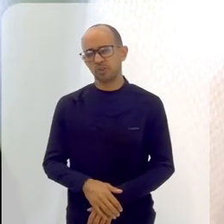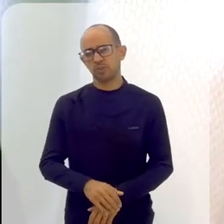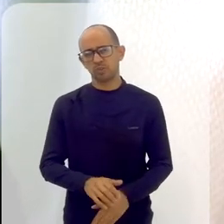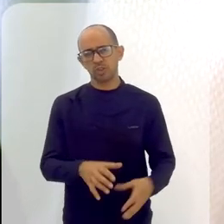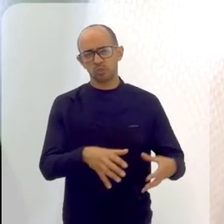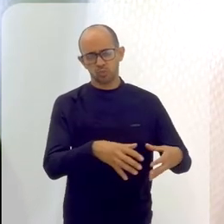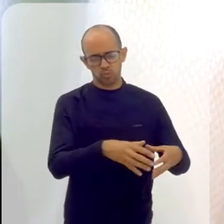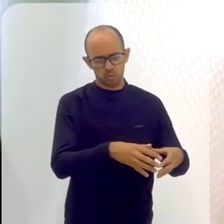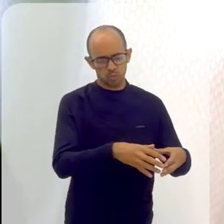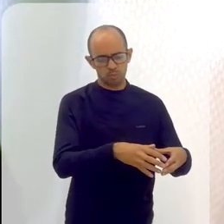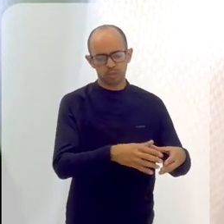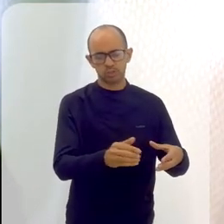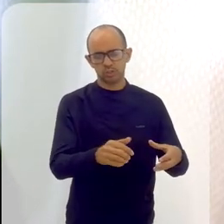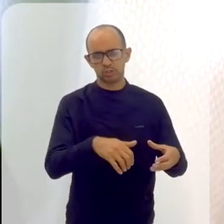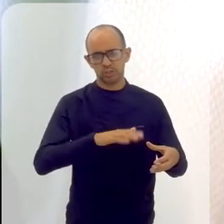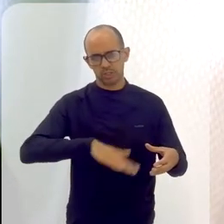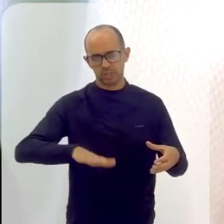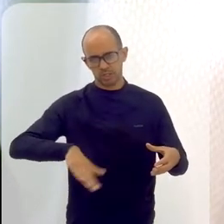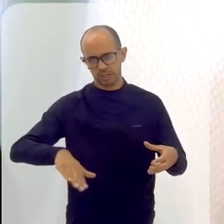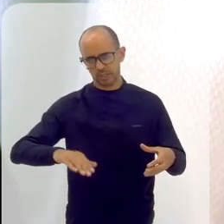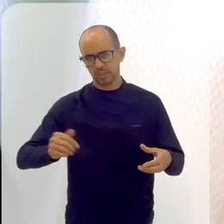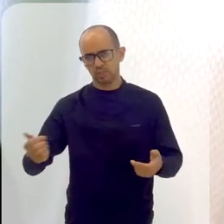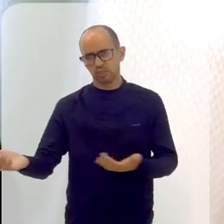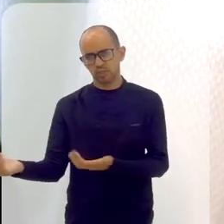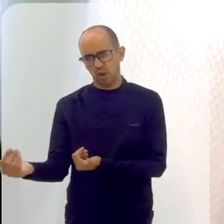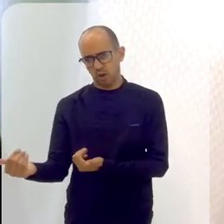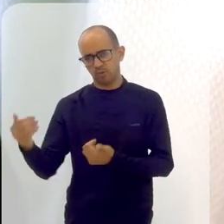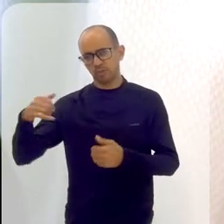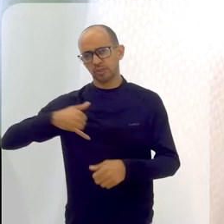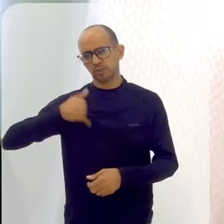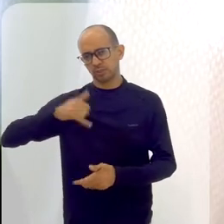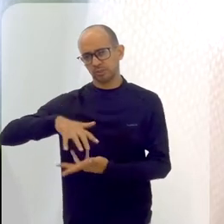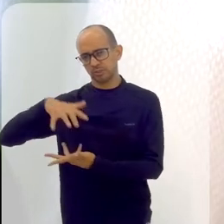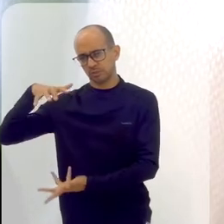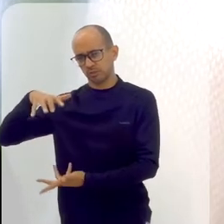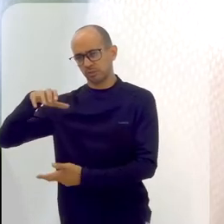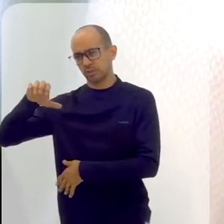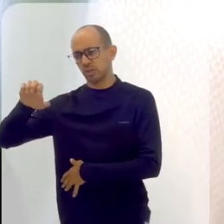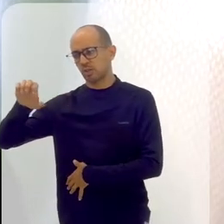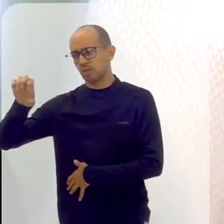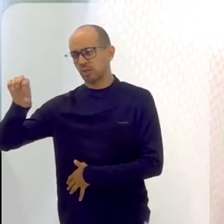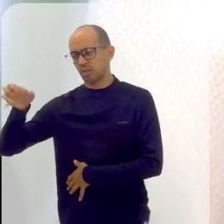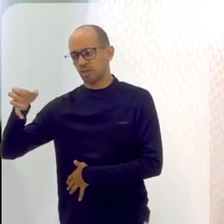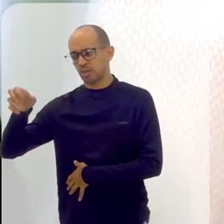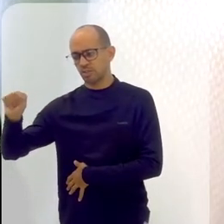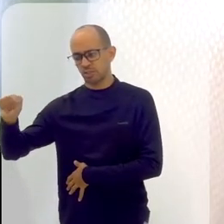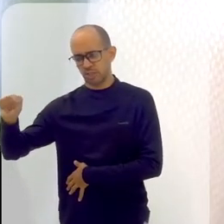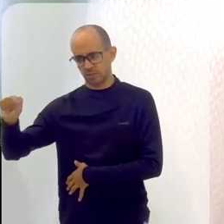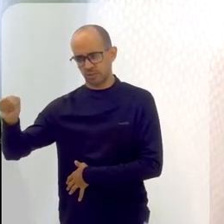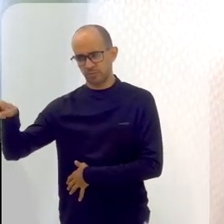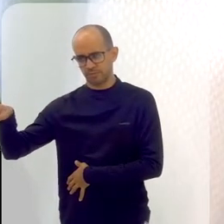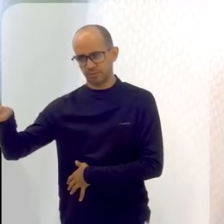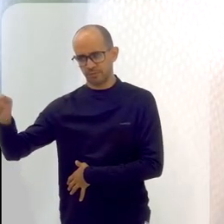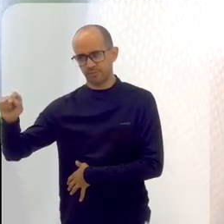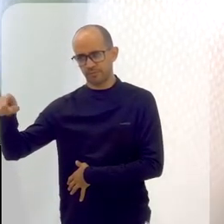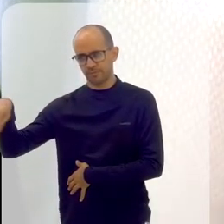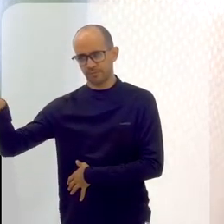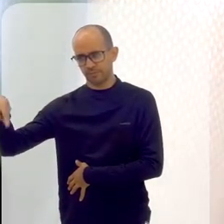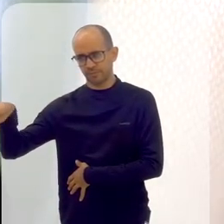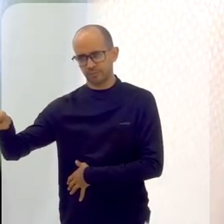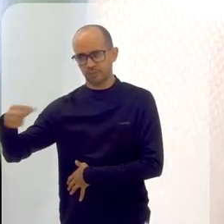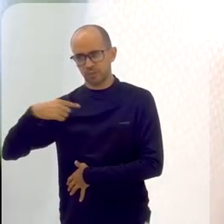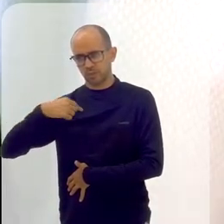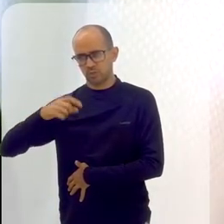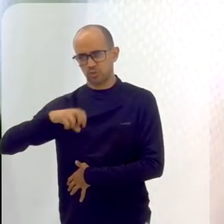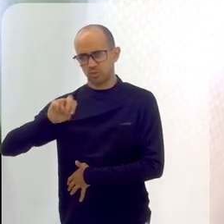EJA, que são adultos que não terminaram o seu ensino fundamental no tempo correto, estão voltando para fazer aula. Para além disso,